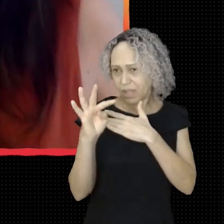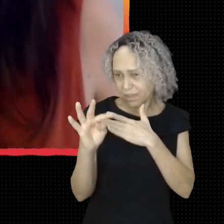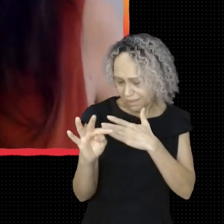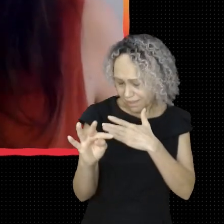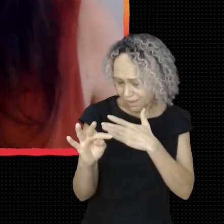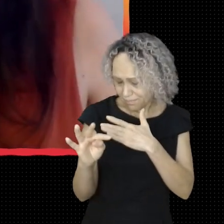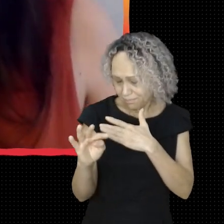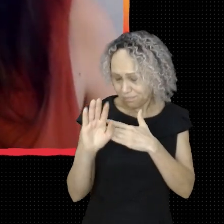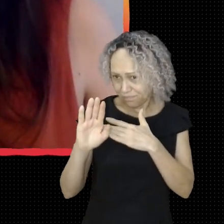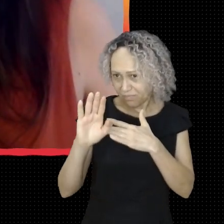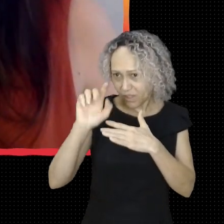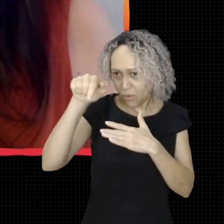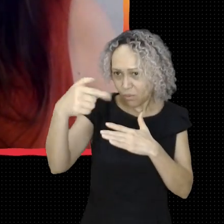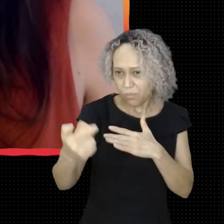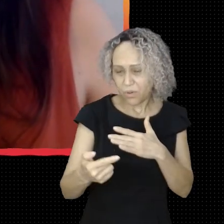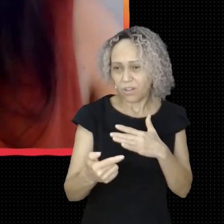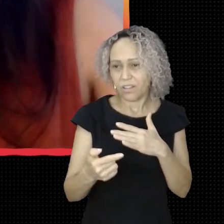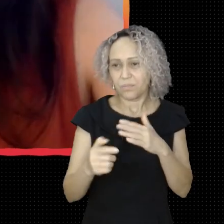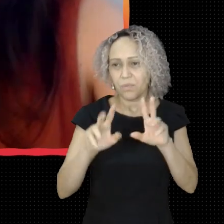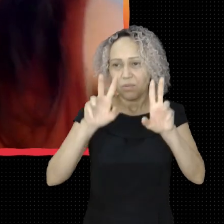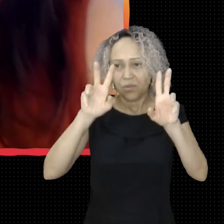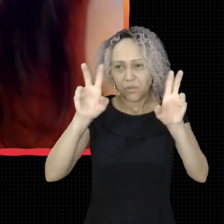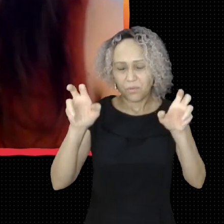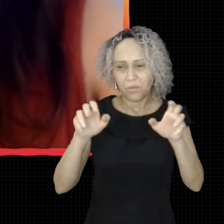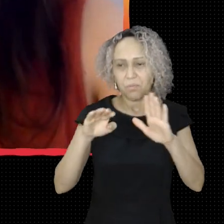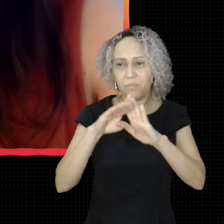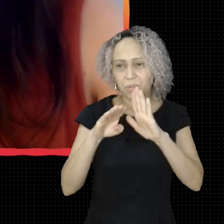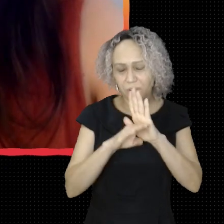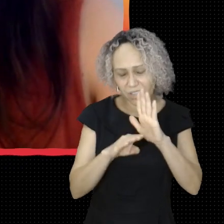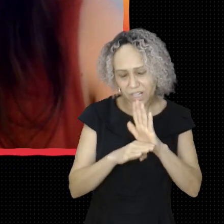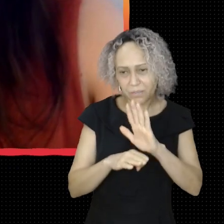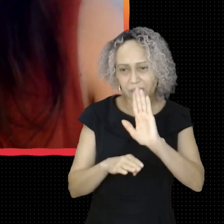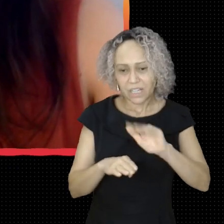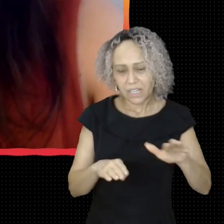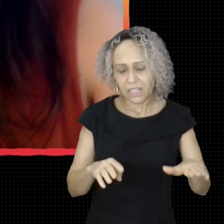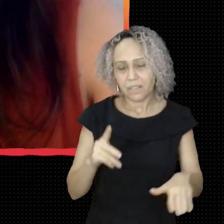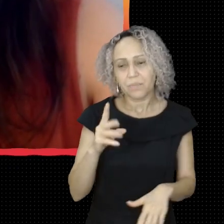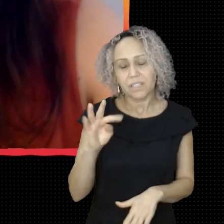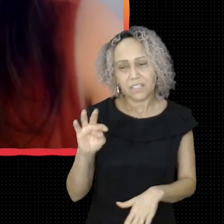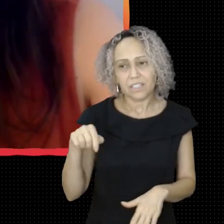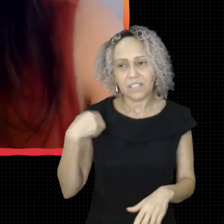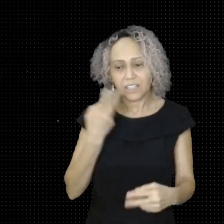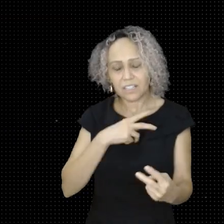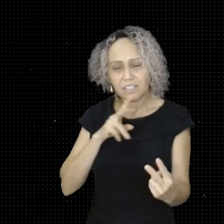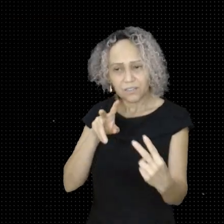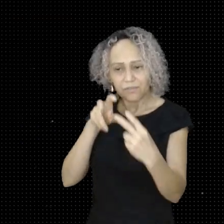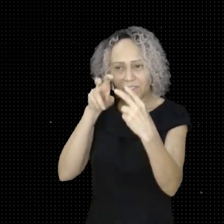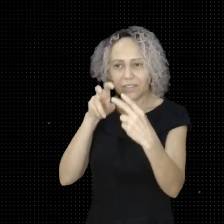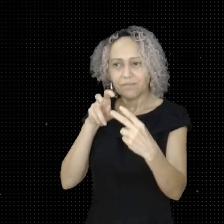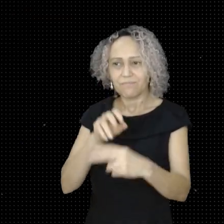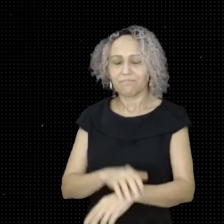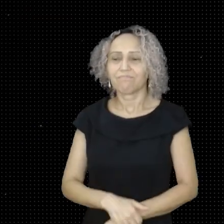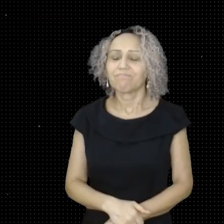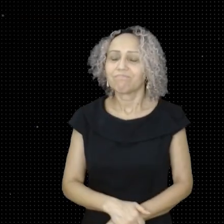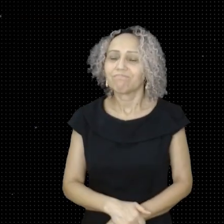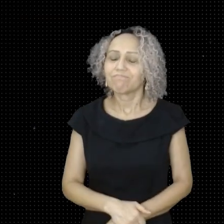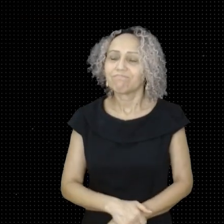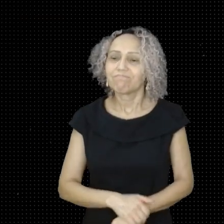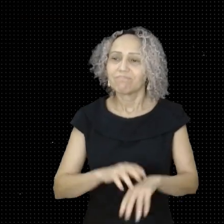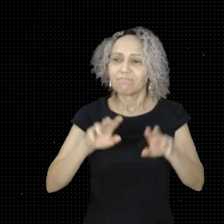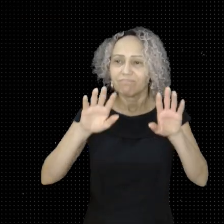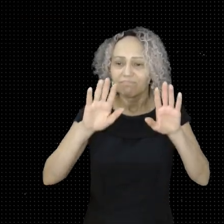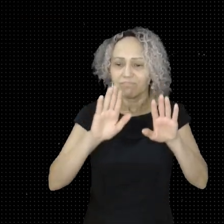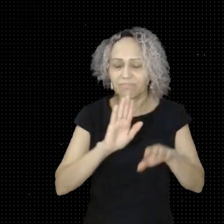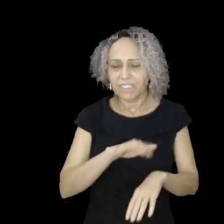próximo Crianças Petistas. Sempre no domingo às cinco da tarde. Crianças Petistas